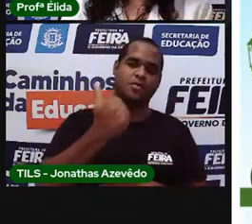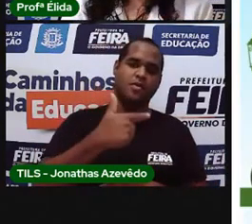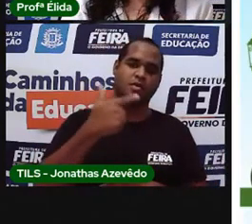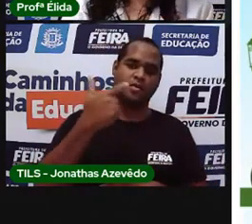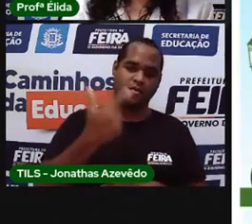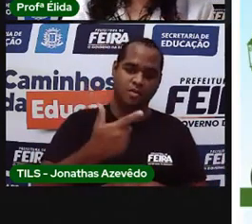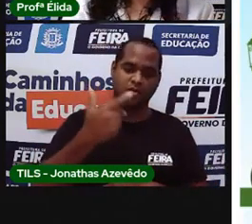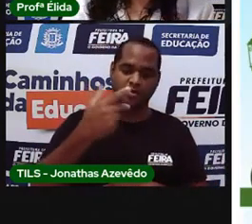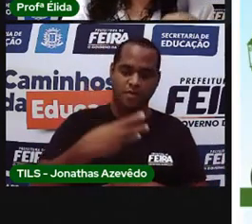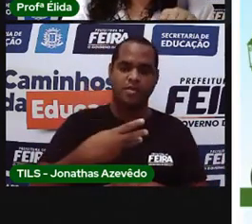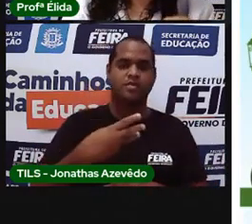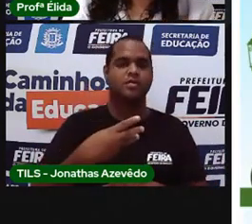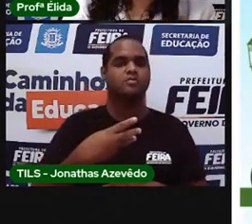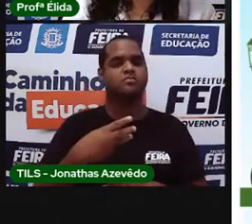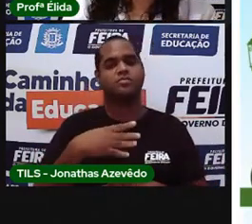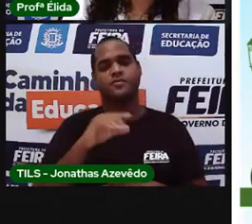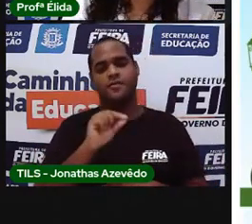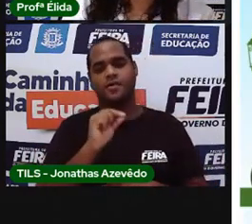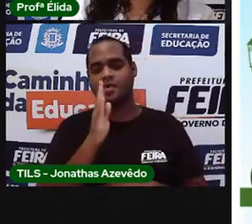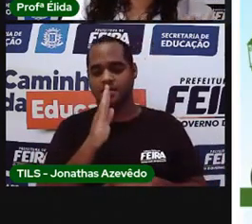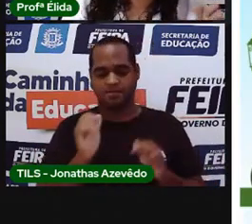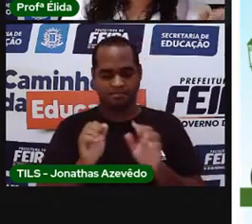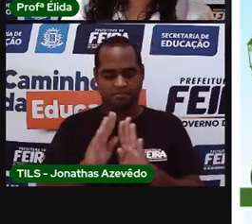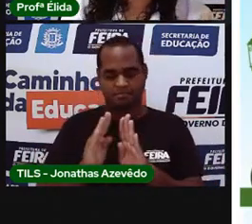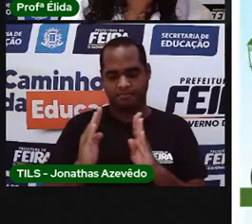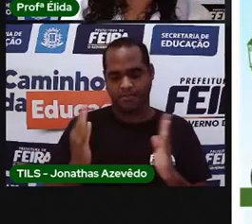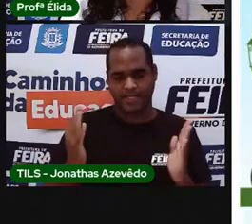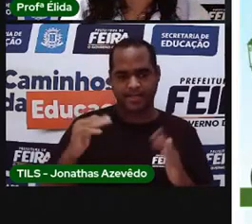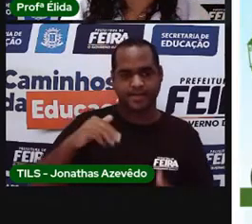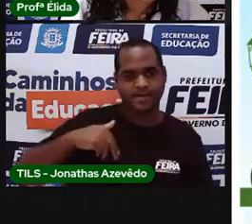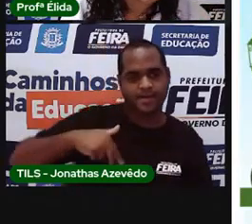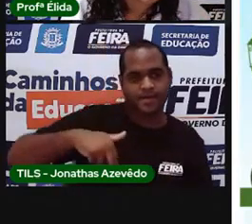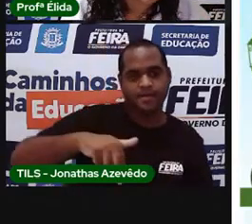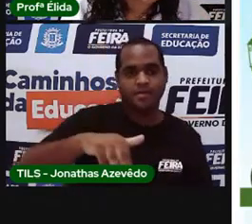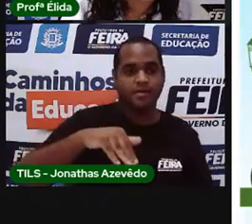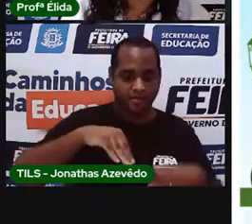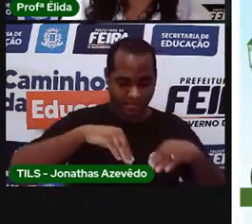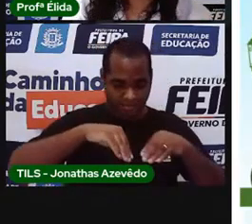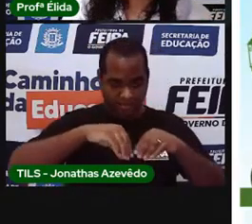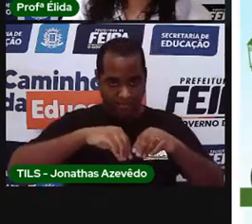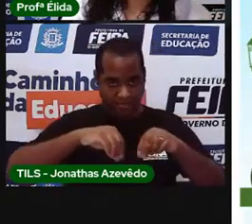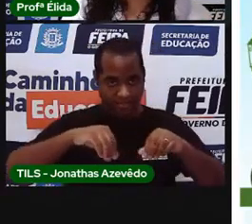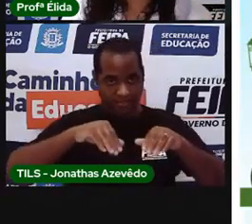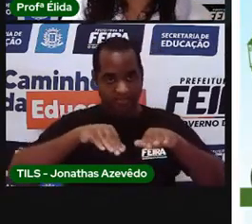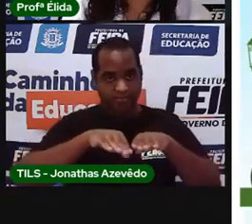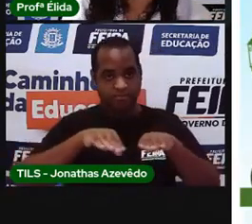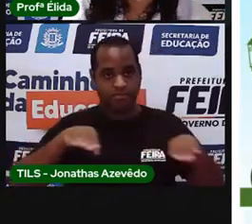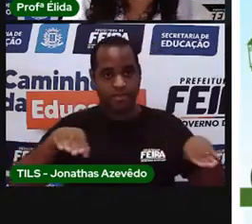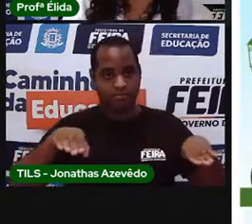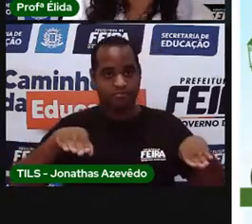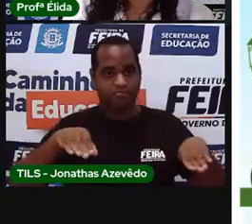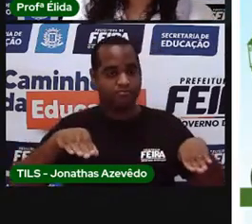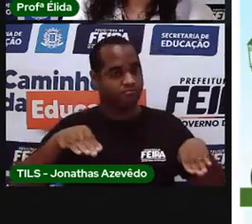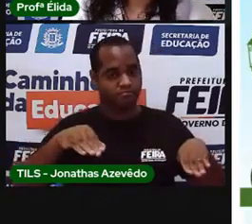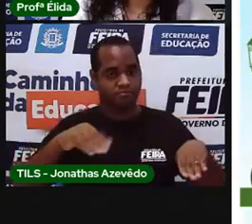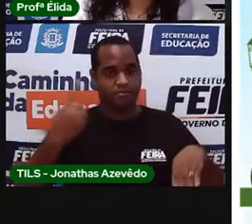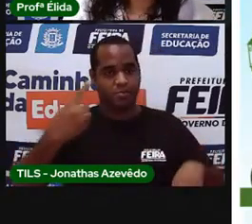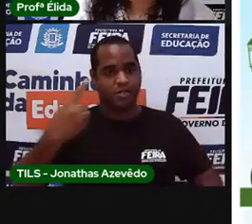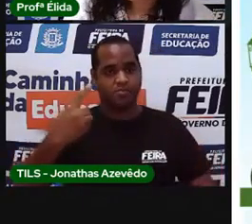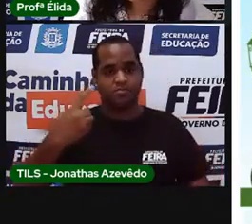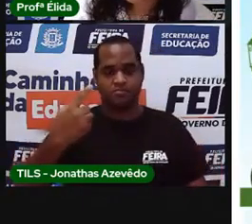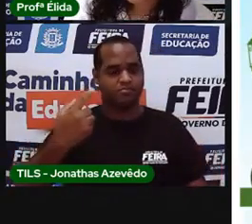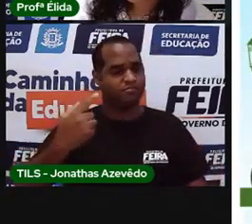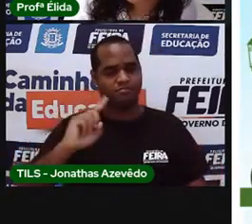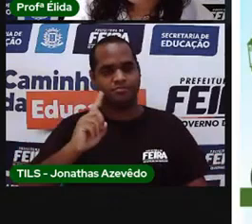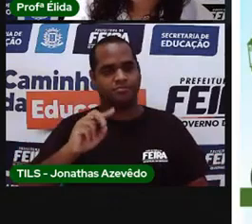Temos a parte da porta onde nós entramos e a gente chama de térreo. Esse não é o primeiro andar. É